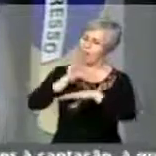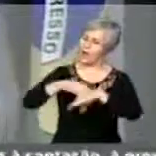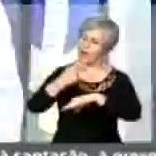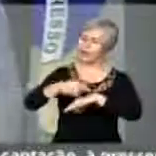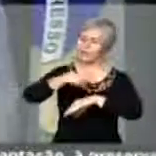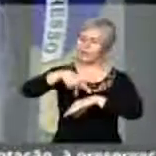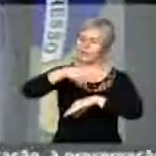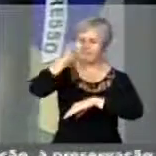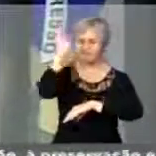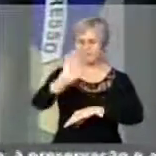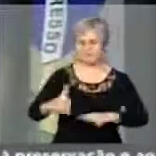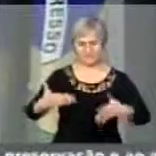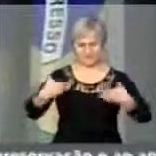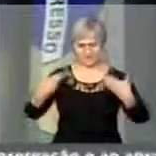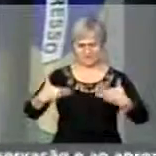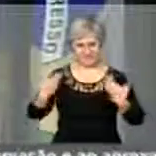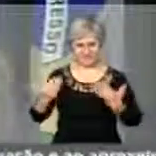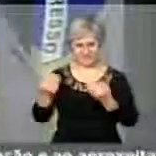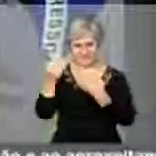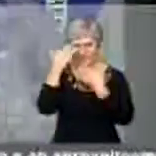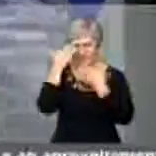Brasil. Muito obrigado. Muito obrigado.